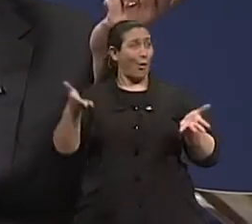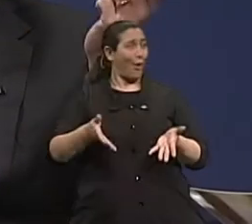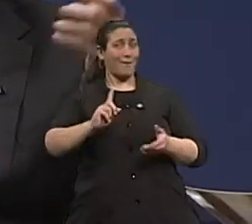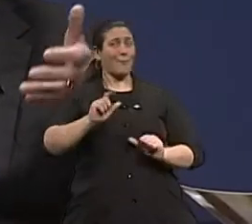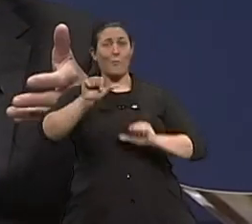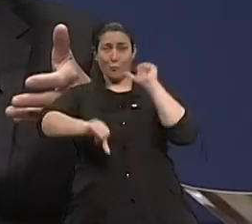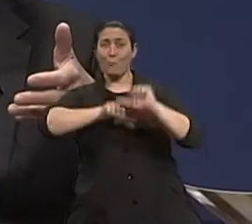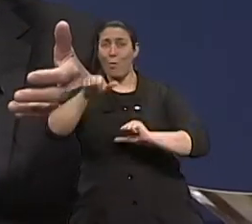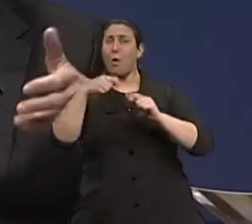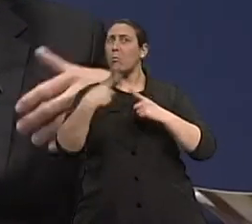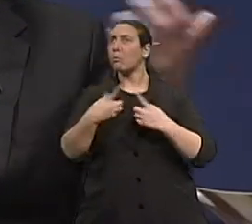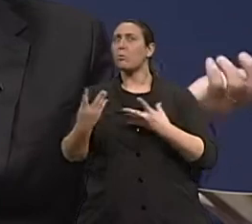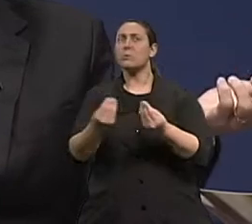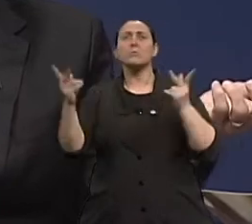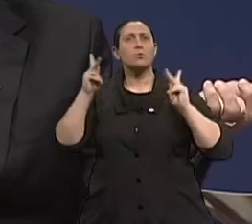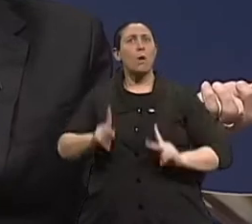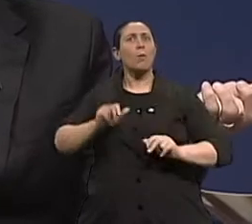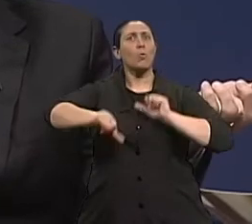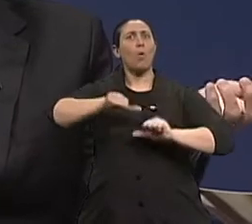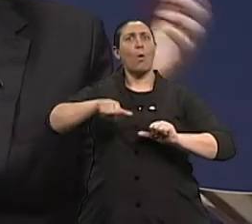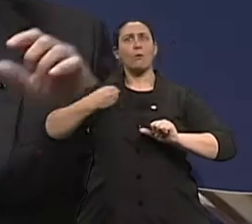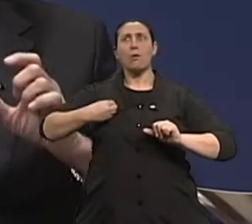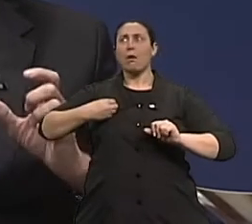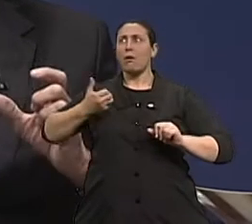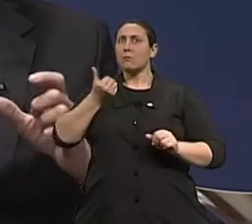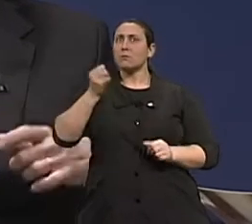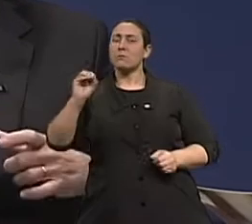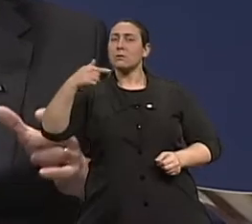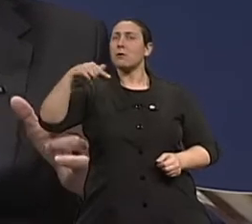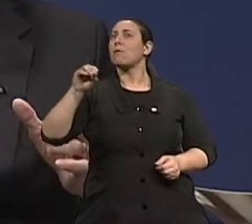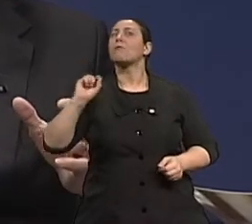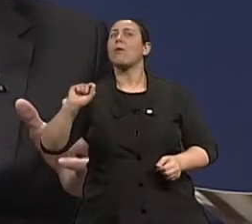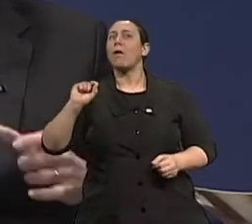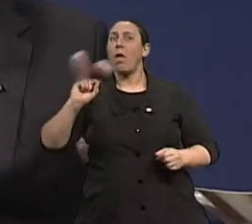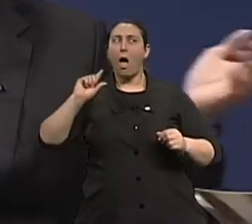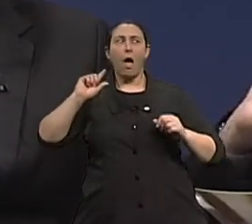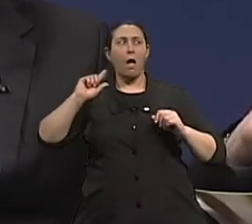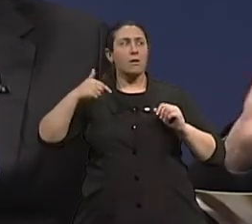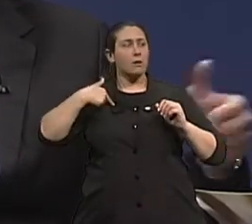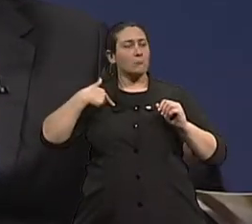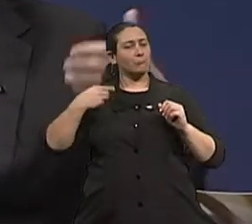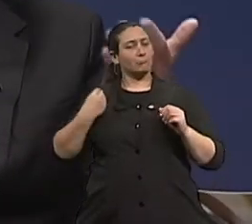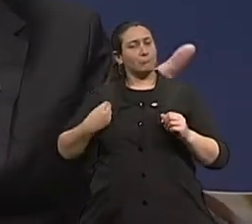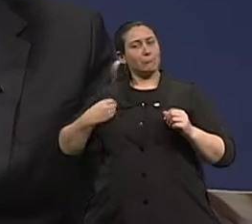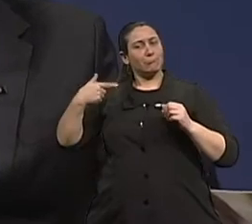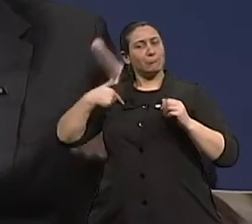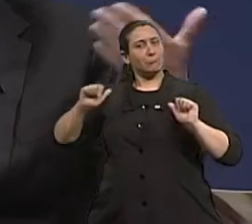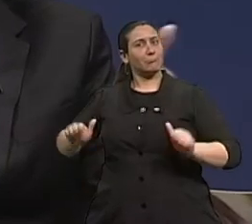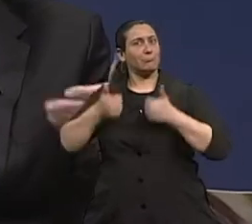expectativa de vida de 75, uma pessoa de 60 anos, quando eu falo expectativa, é uma média. Claro. A gente acabou de falar que tem